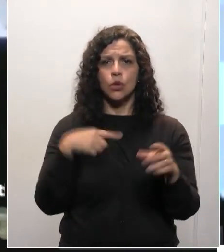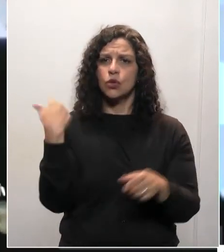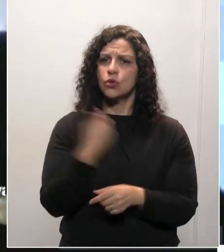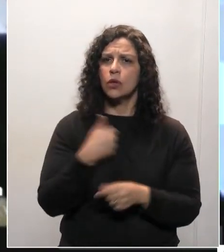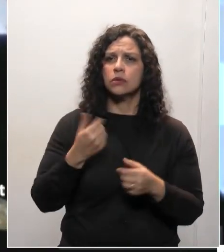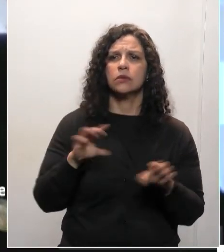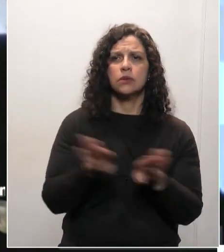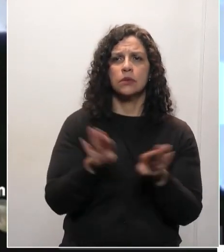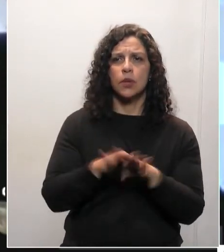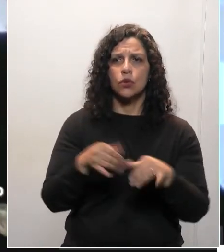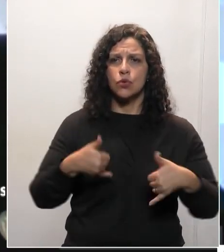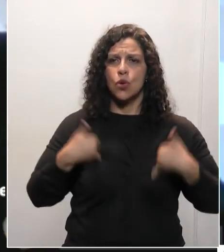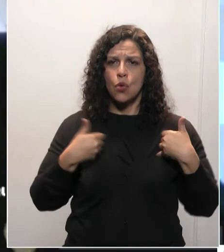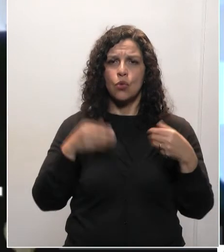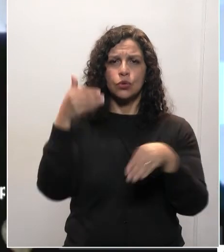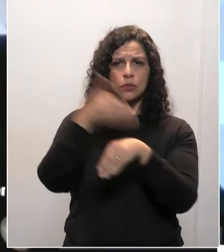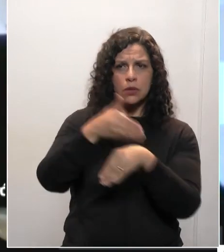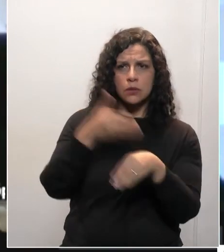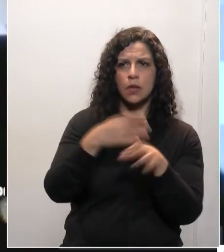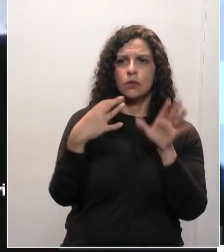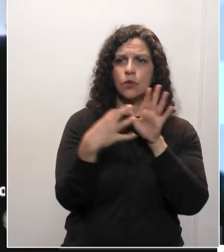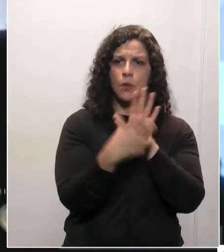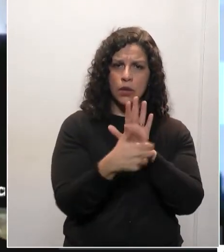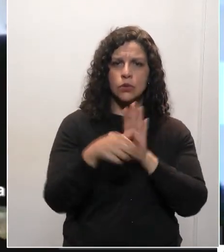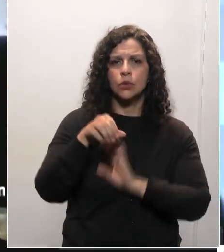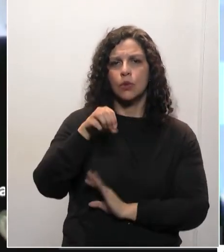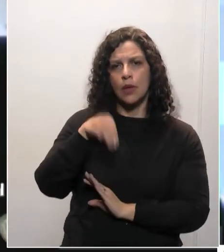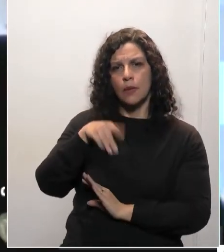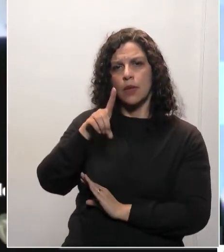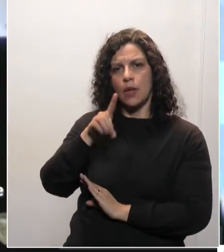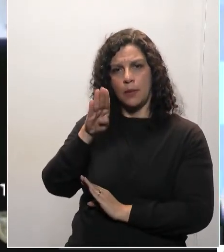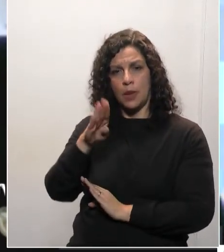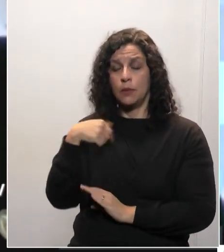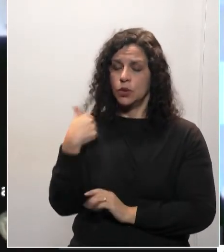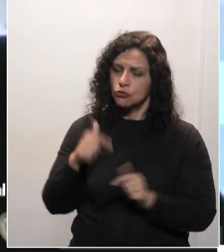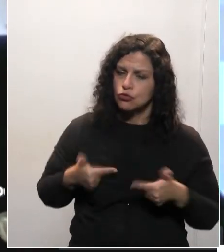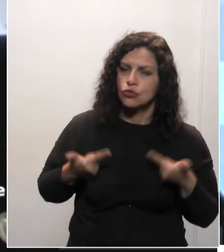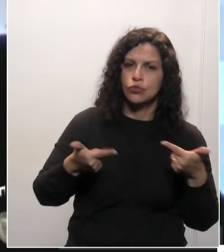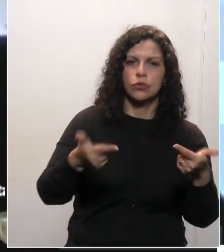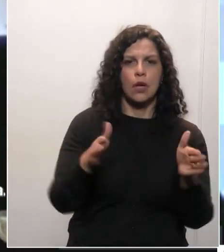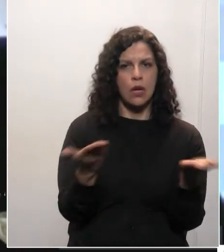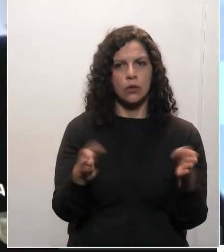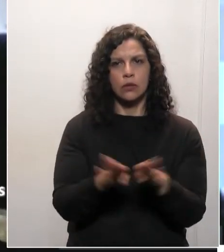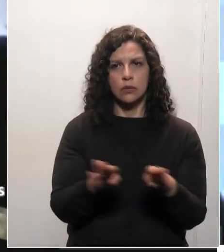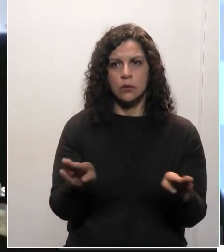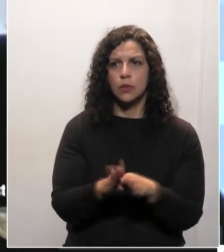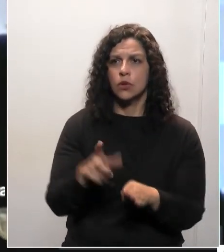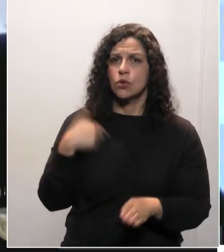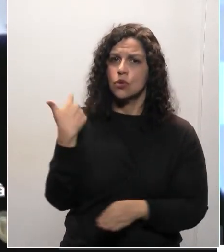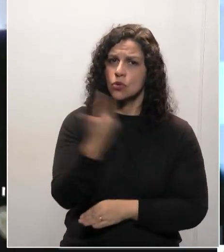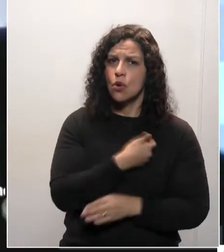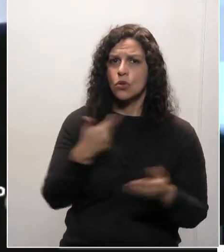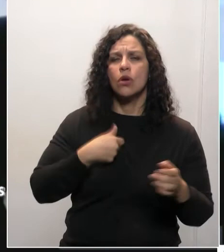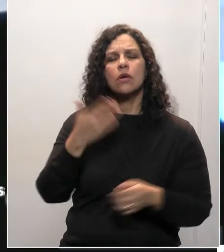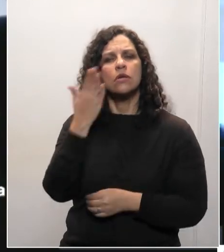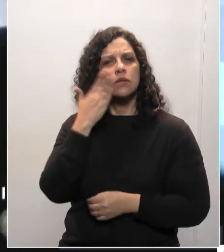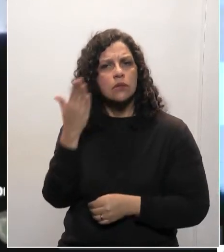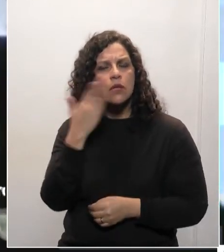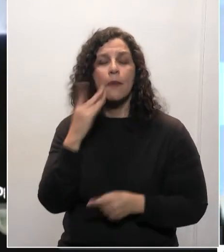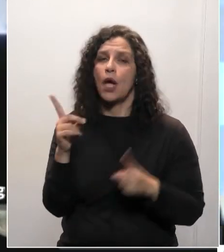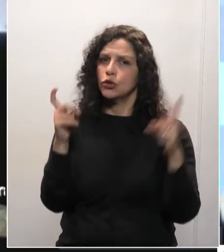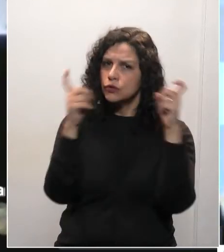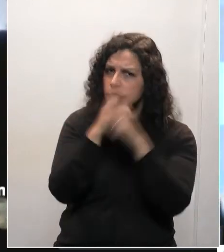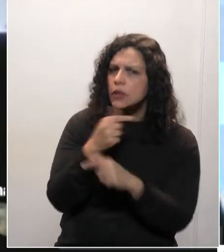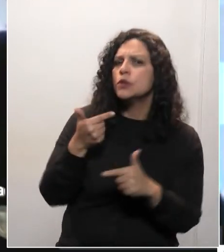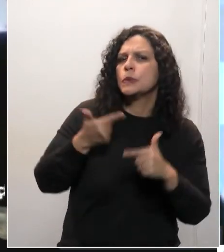grandeza e o orgulho de fazer parte deste partido. Por isso, vamos em frente e que a gente possa, sim, estar sabendo das